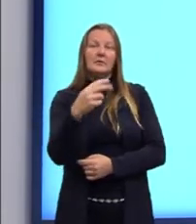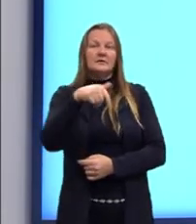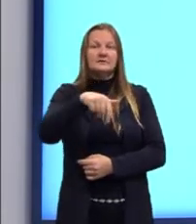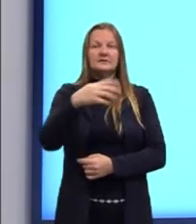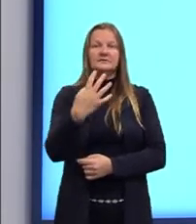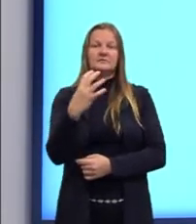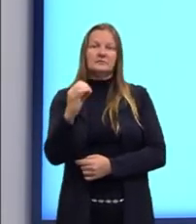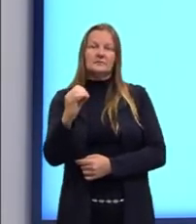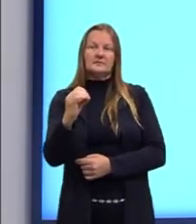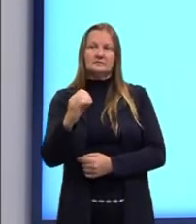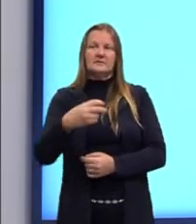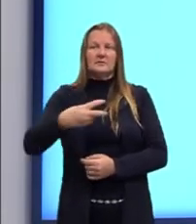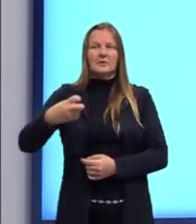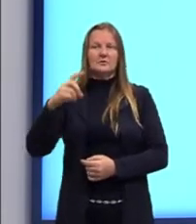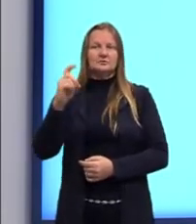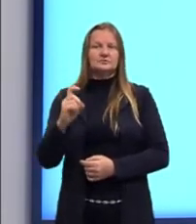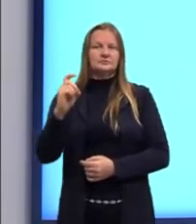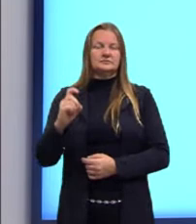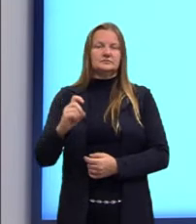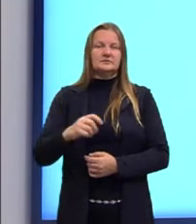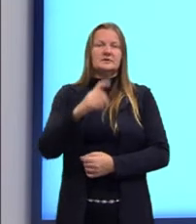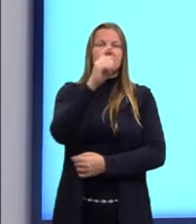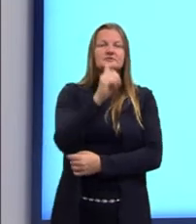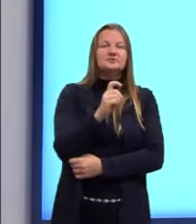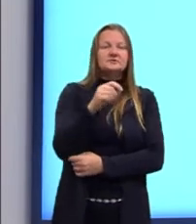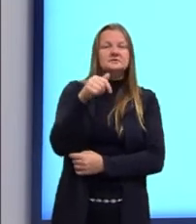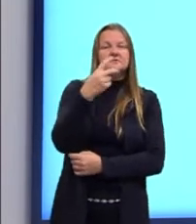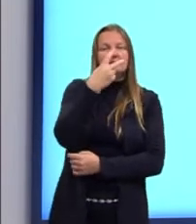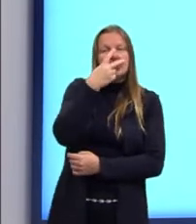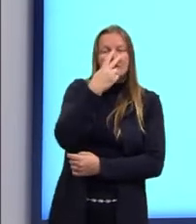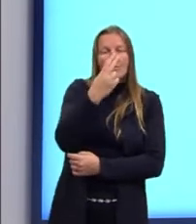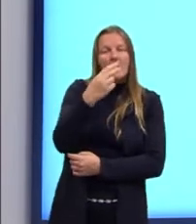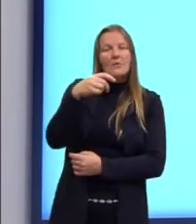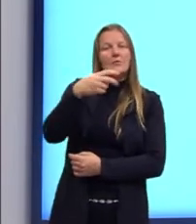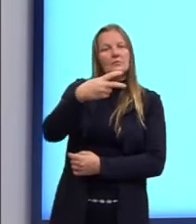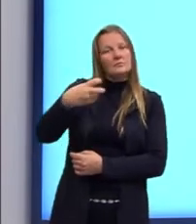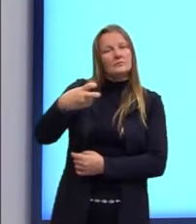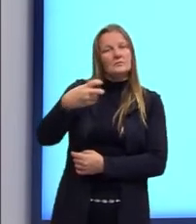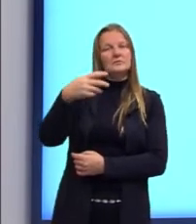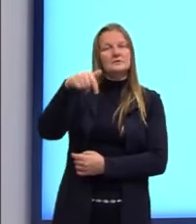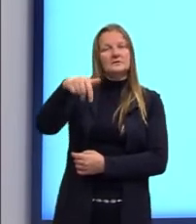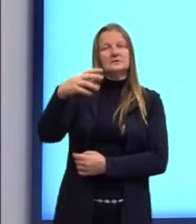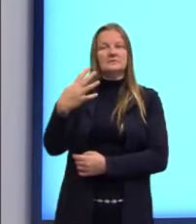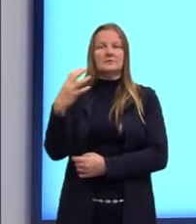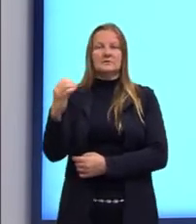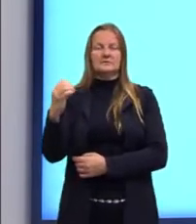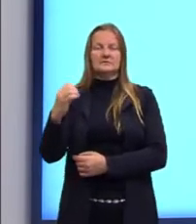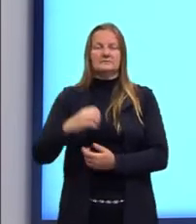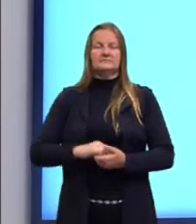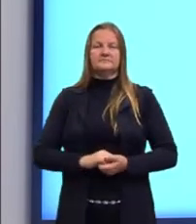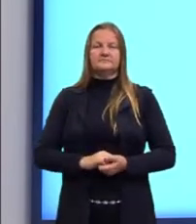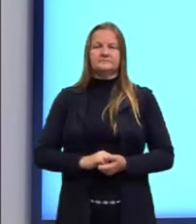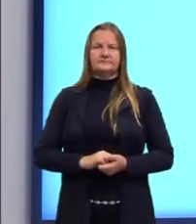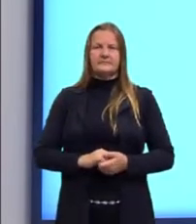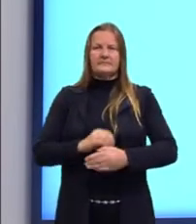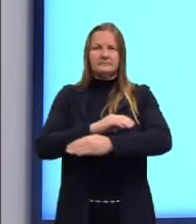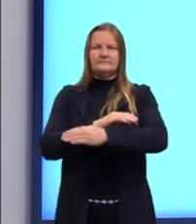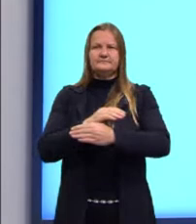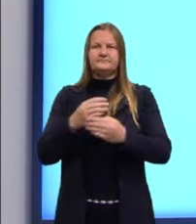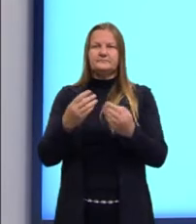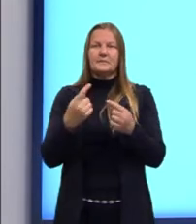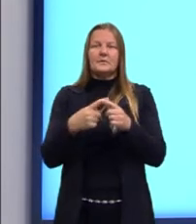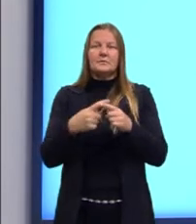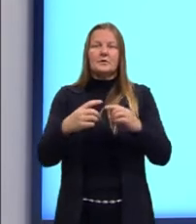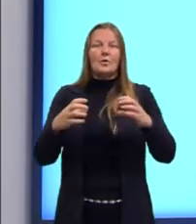740. Então X é igual a 740, o que nos determina que a quantidade